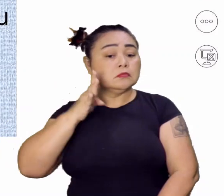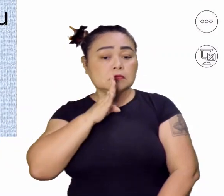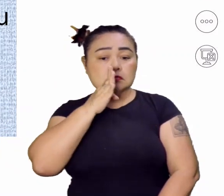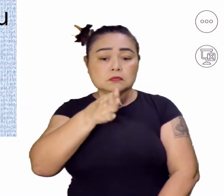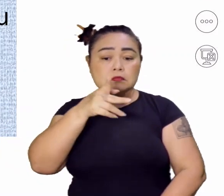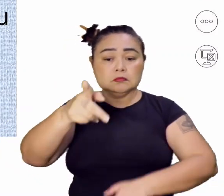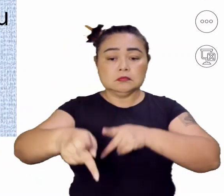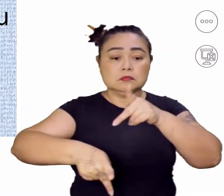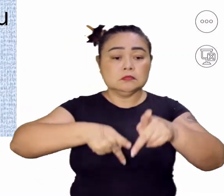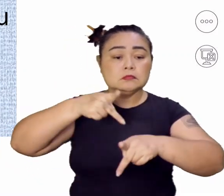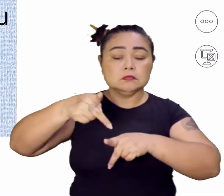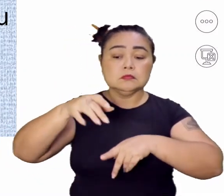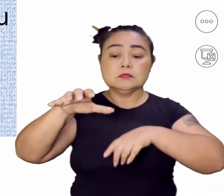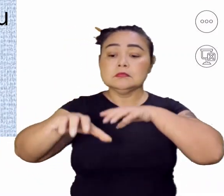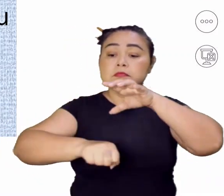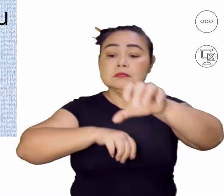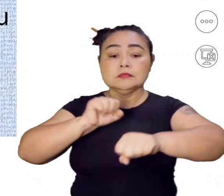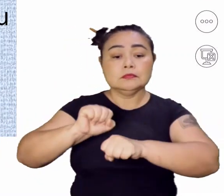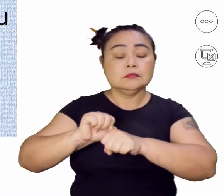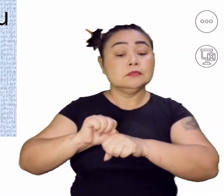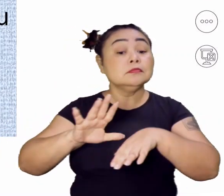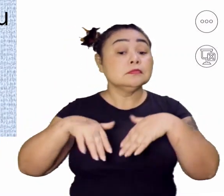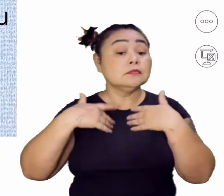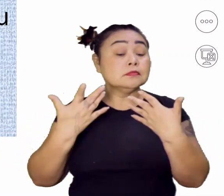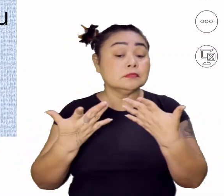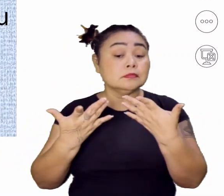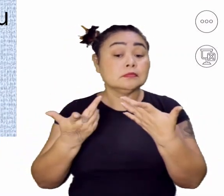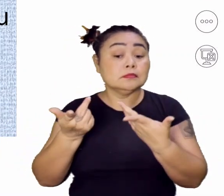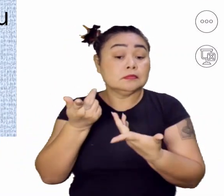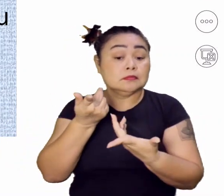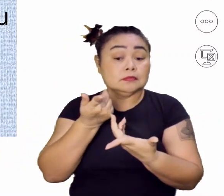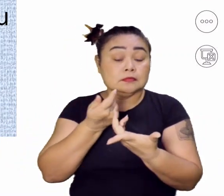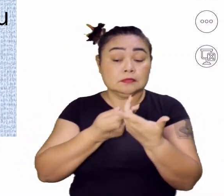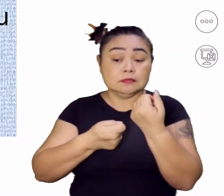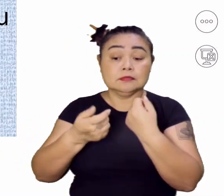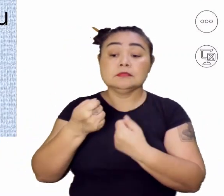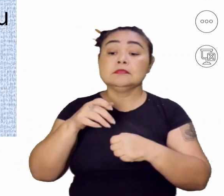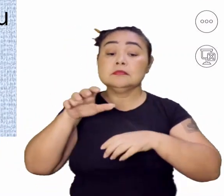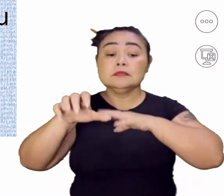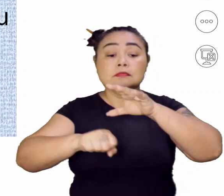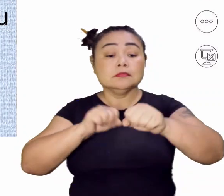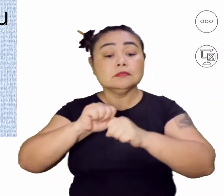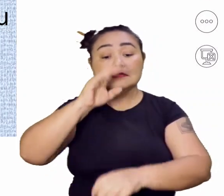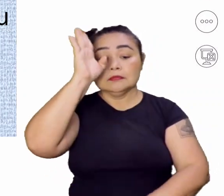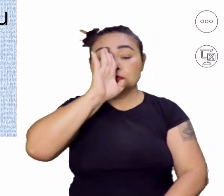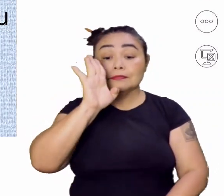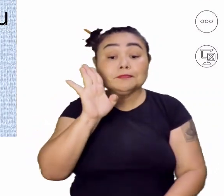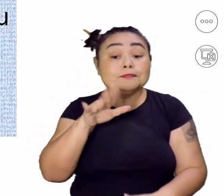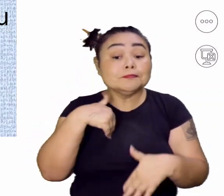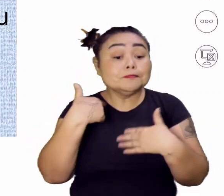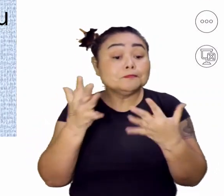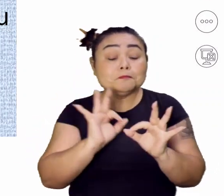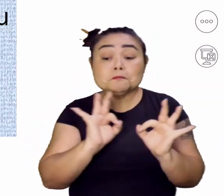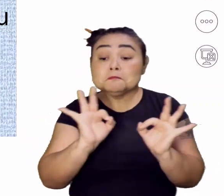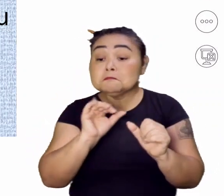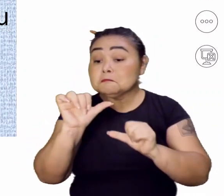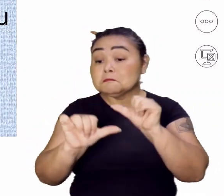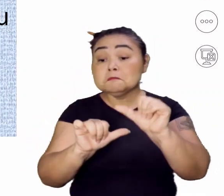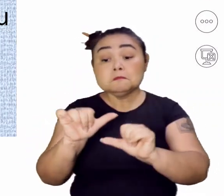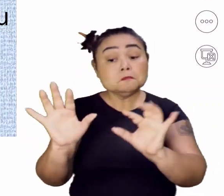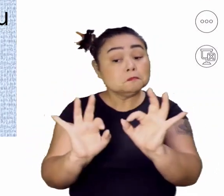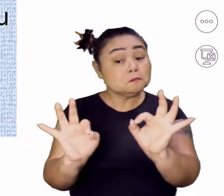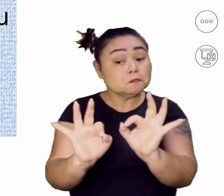povo e de suas colônias. Assim, administração colonial do Brasil praticamente não sofreu alterações.